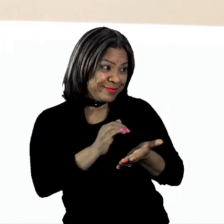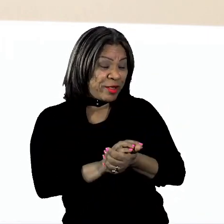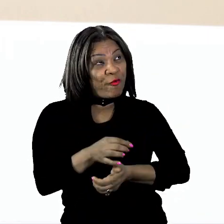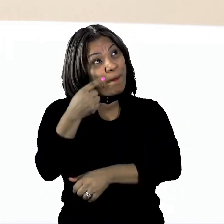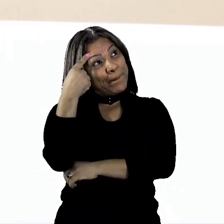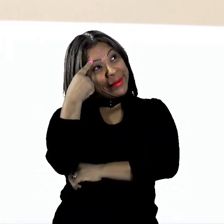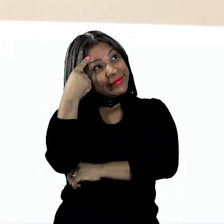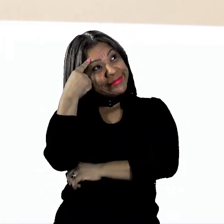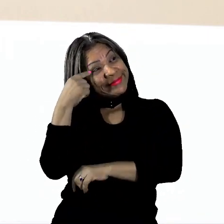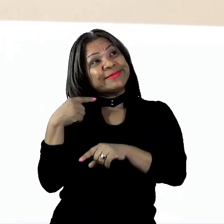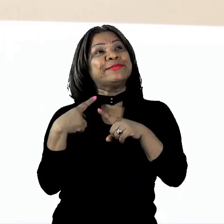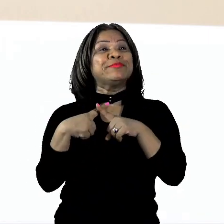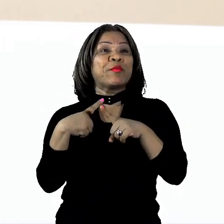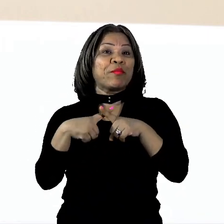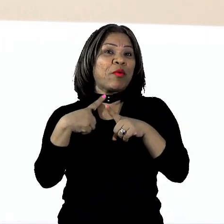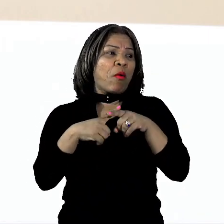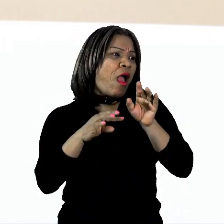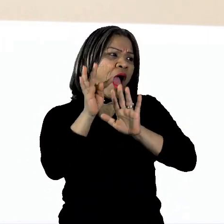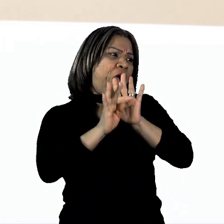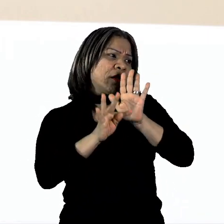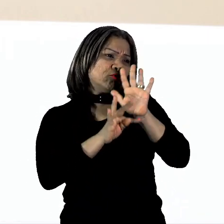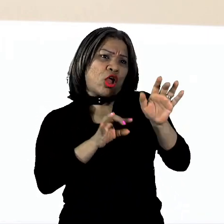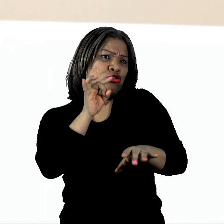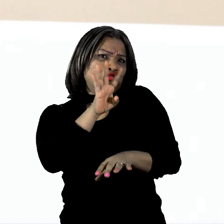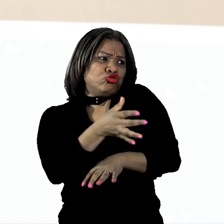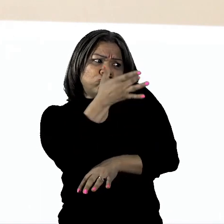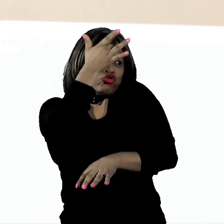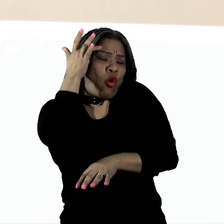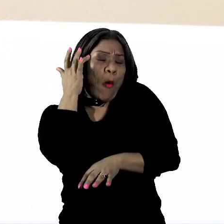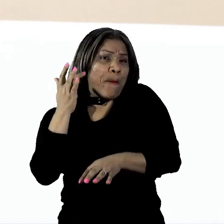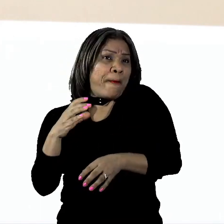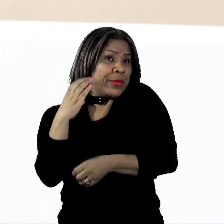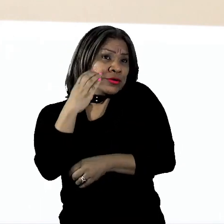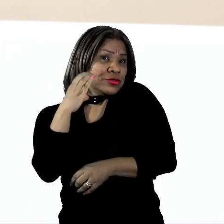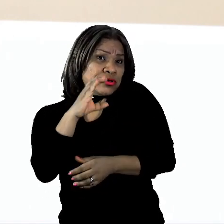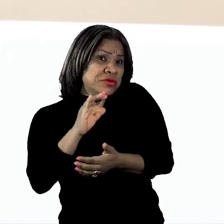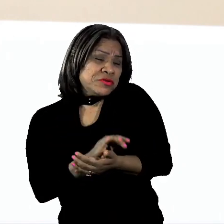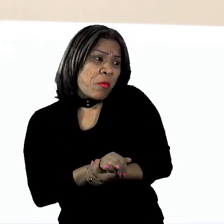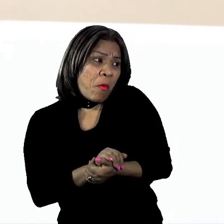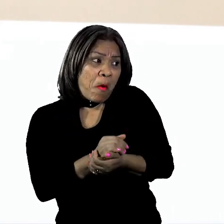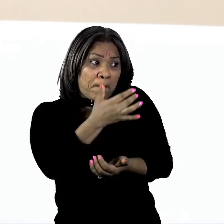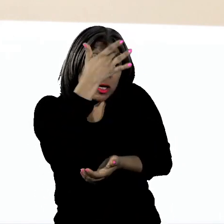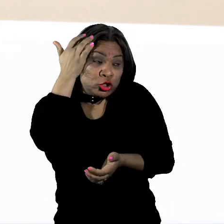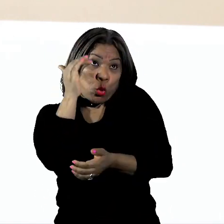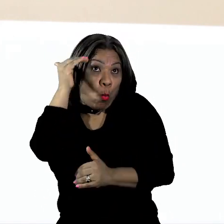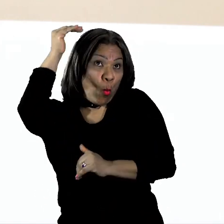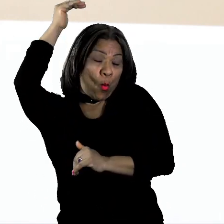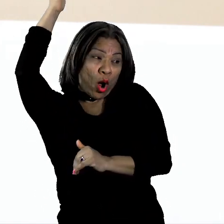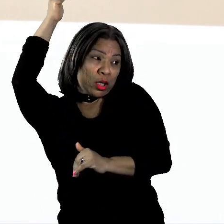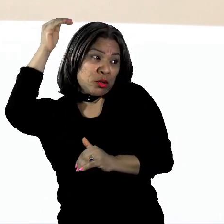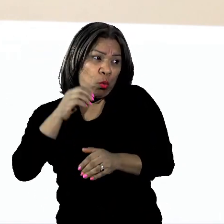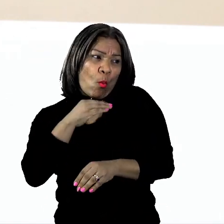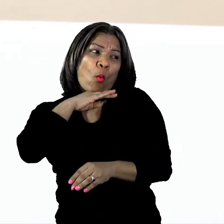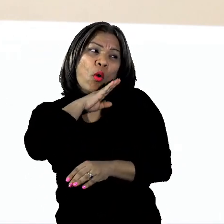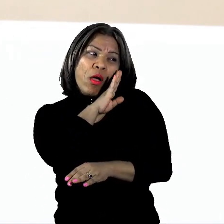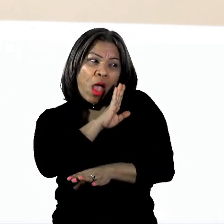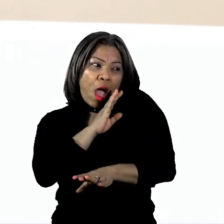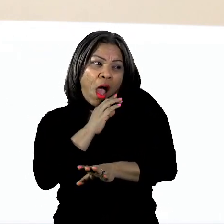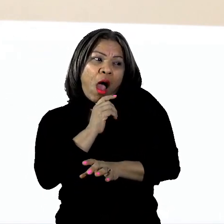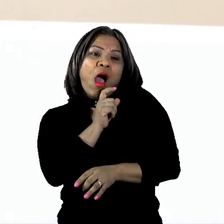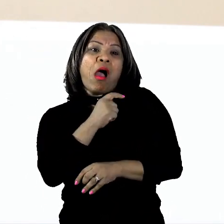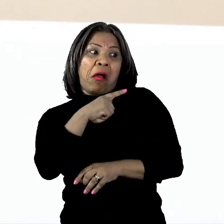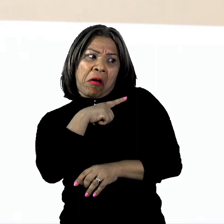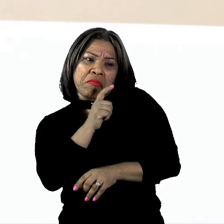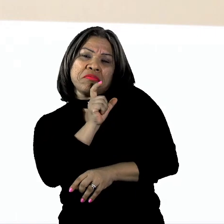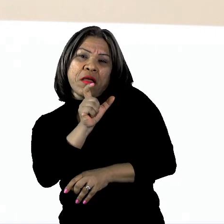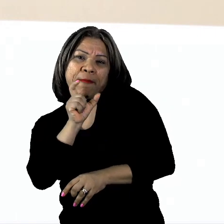esses textos são feitos só para cientistas ou pessoas adultas e acho que deve ter um palavreado difícil